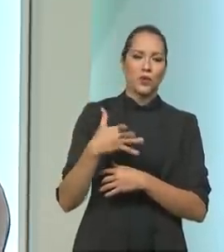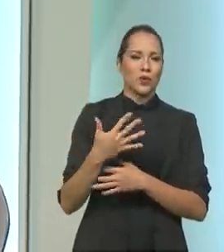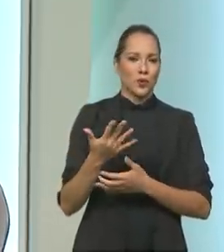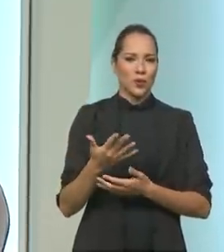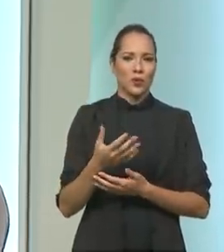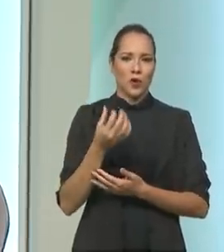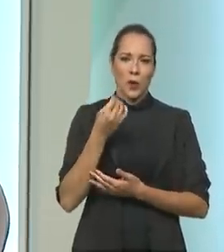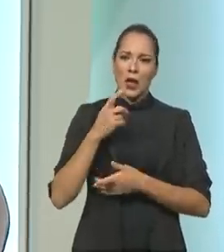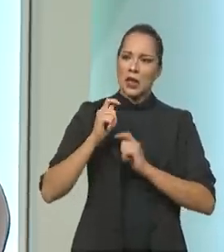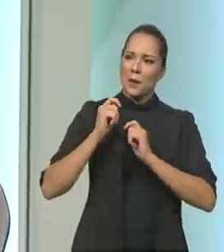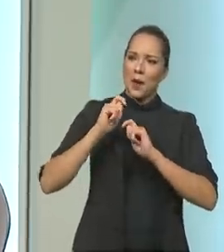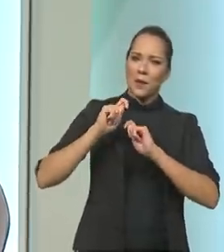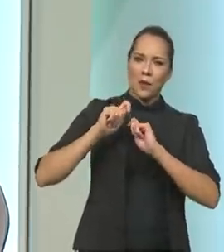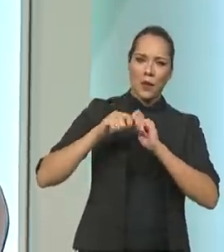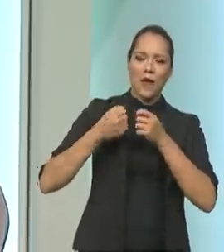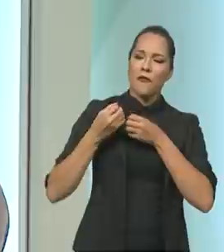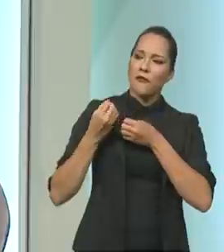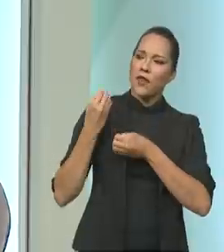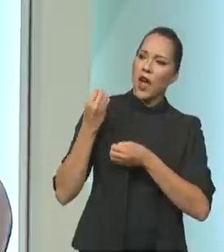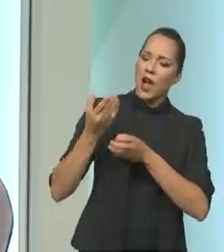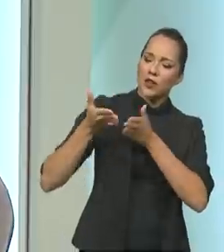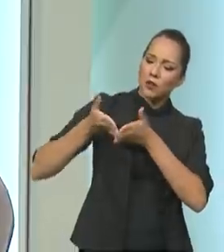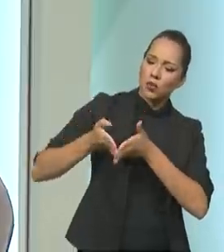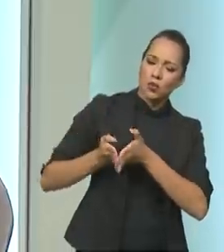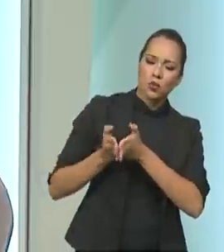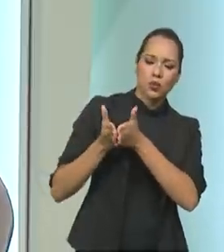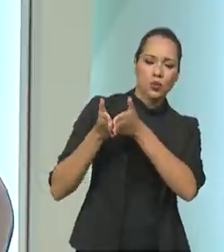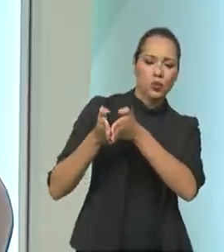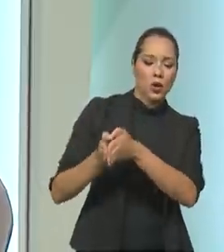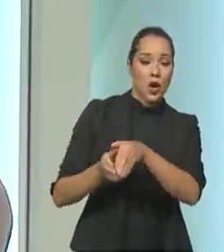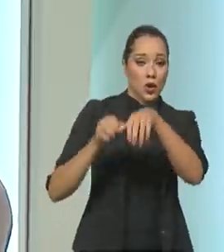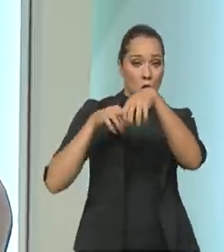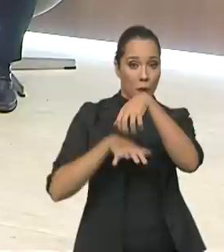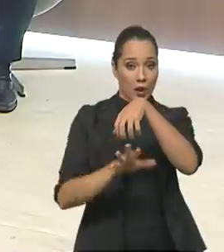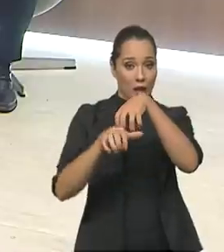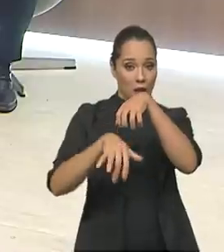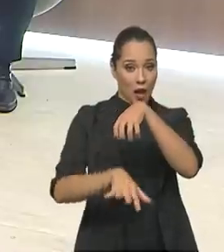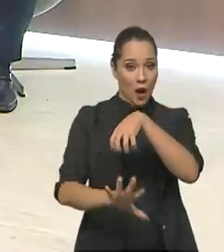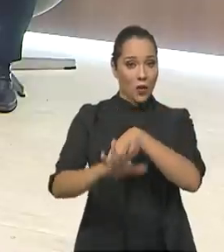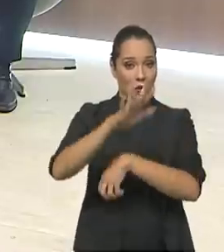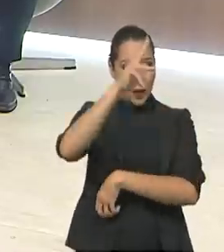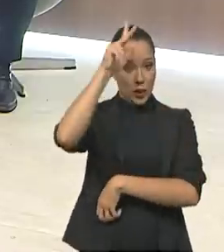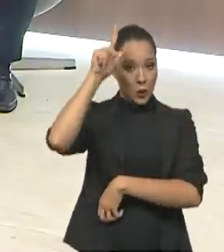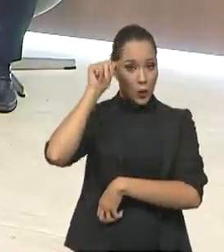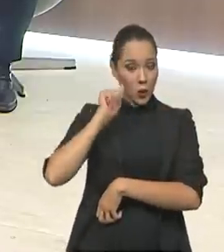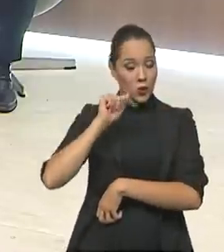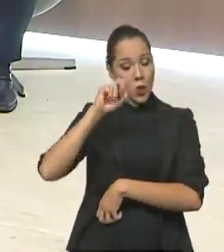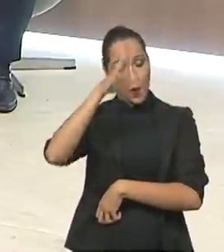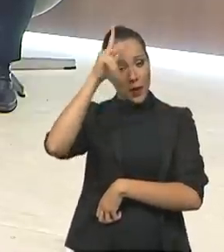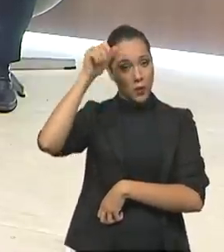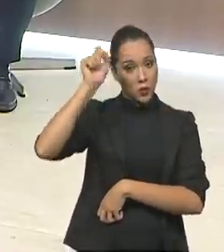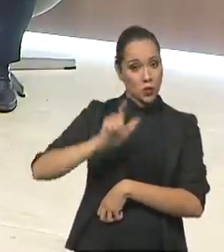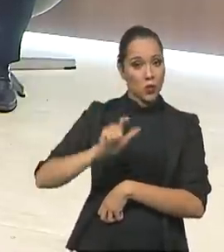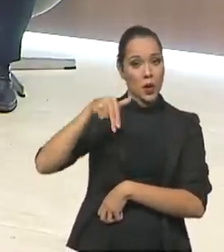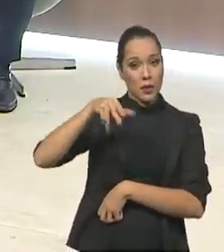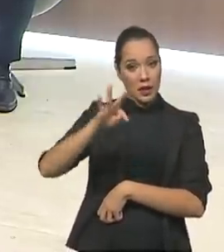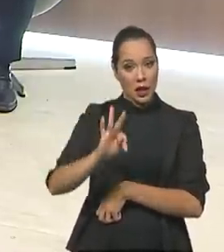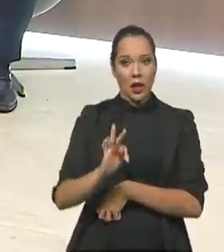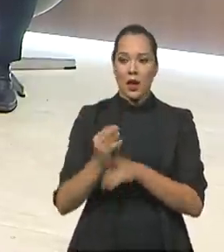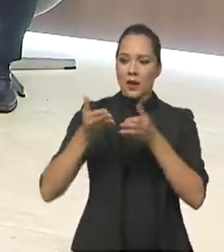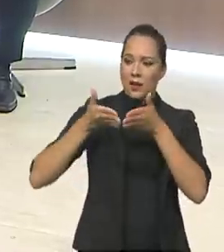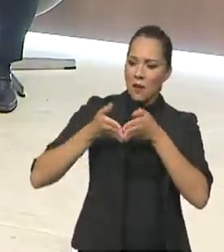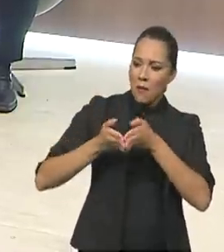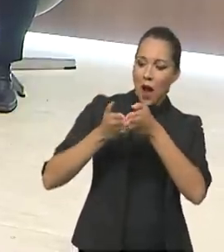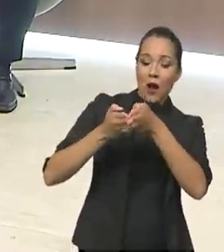São equipamentos autossustentáveis que viajam no Pantanal Mato Grossense e nos rios da Amazônia também. Ou seja, a tem aqueles barcos-hotéis